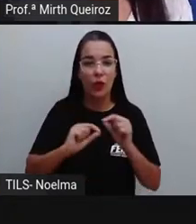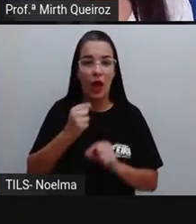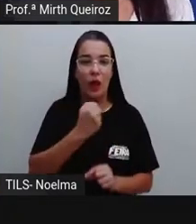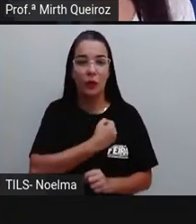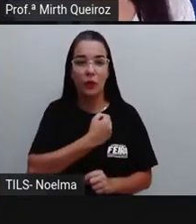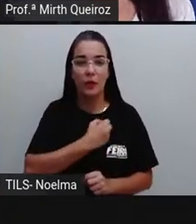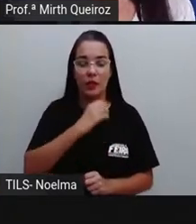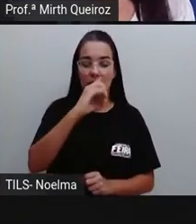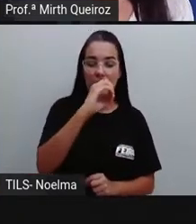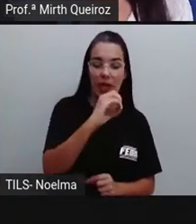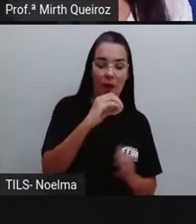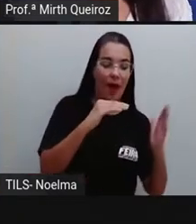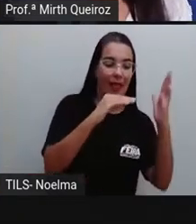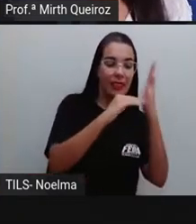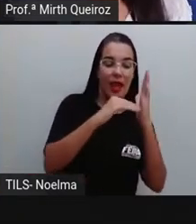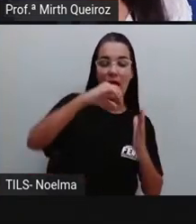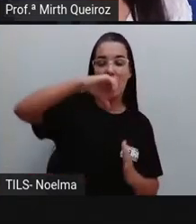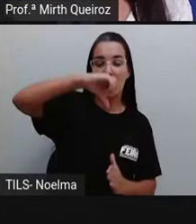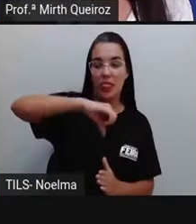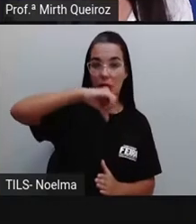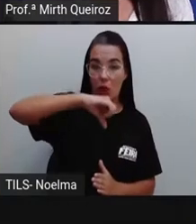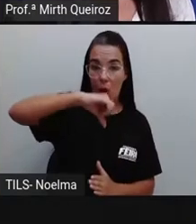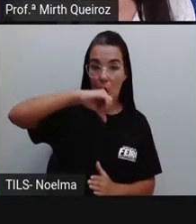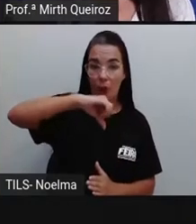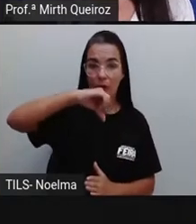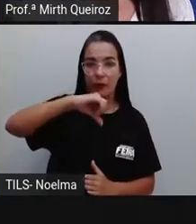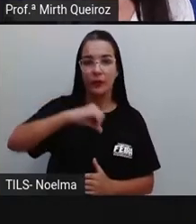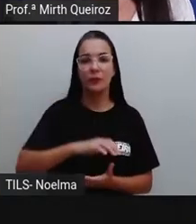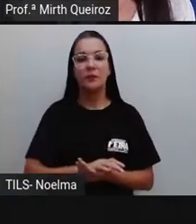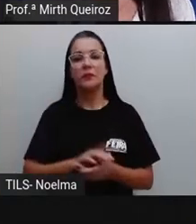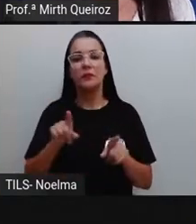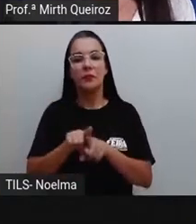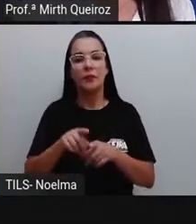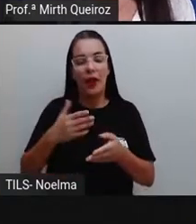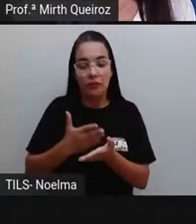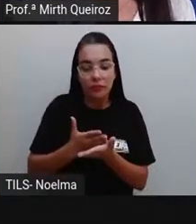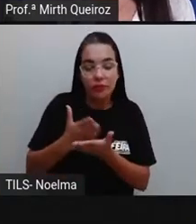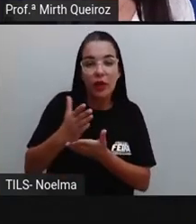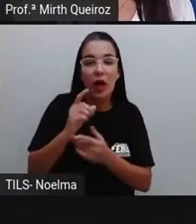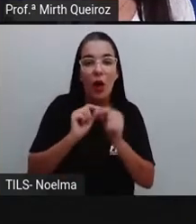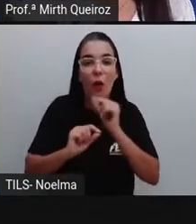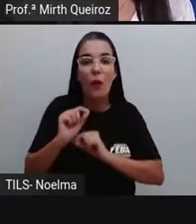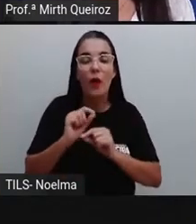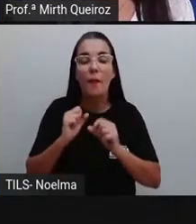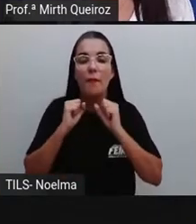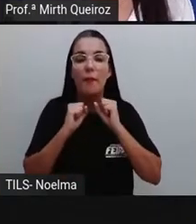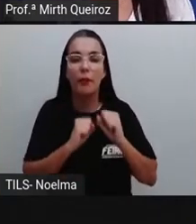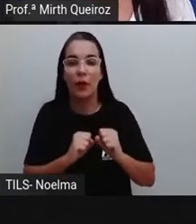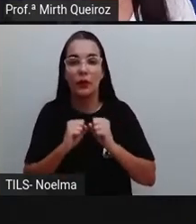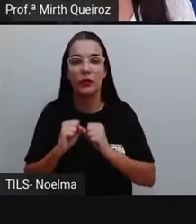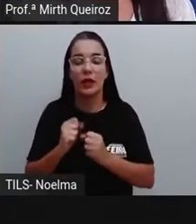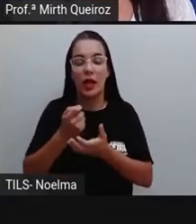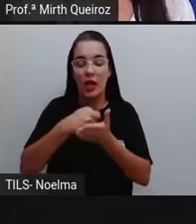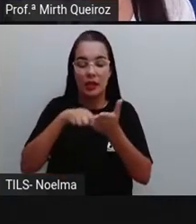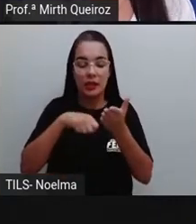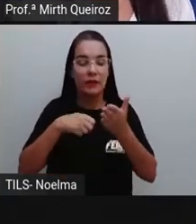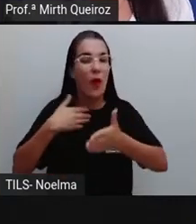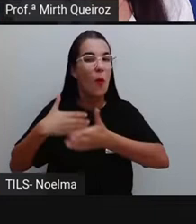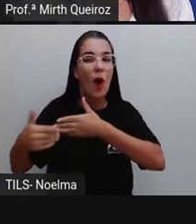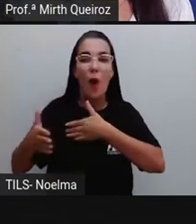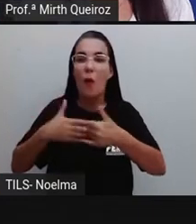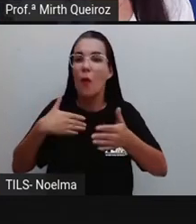9, são algarismos indo-arábicos, e a partir deles é possível a gente escrever qualquer